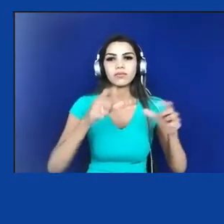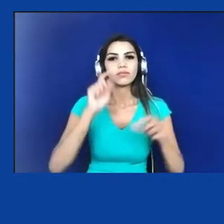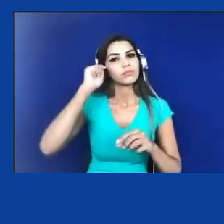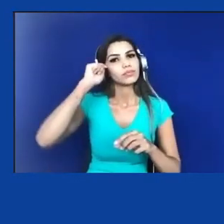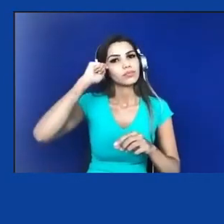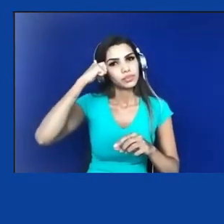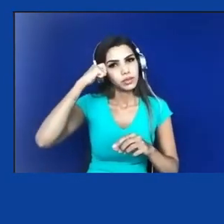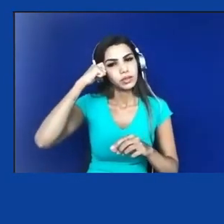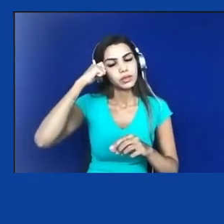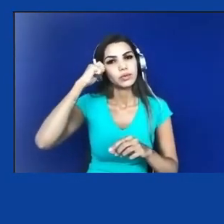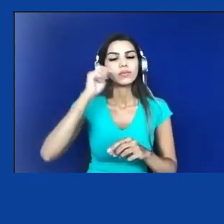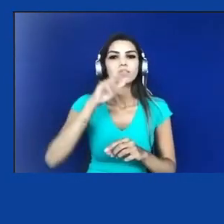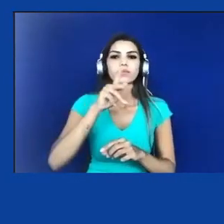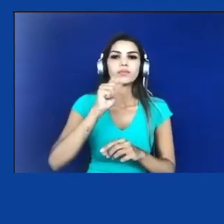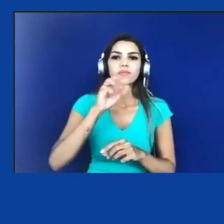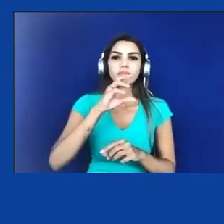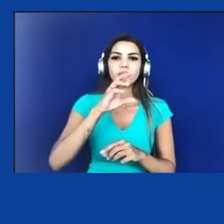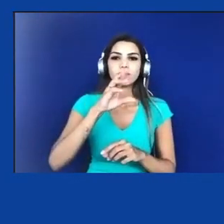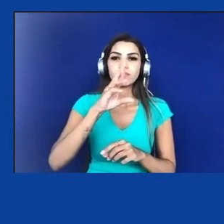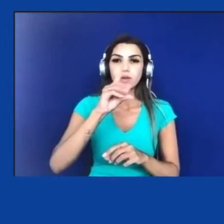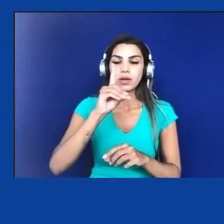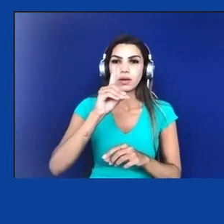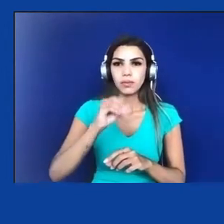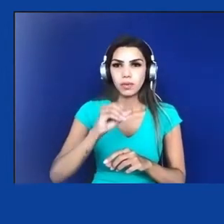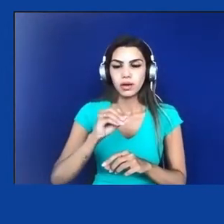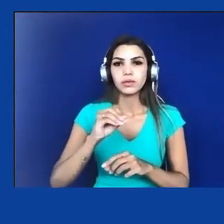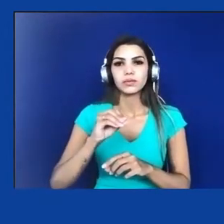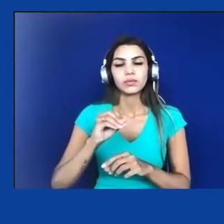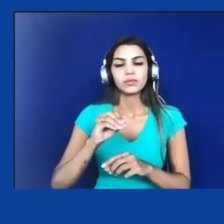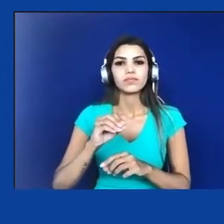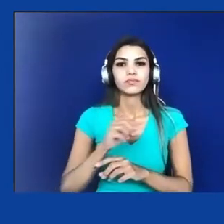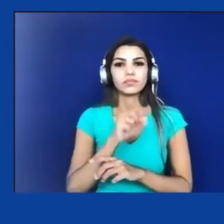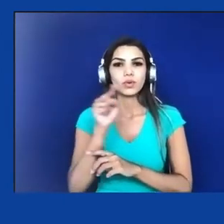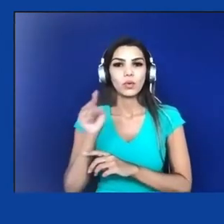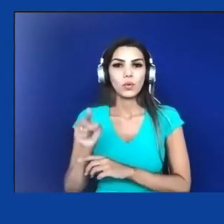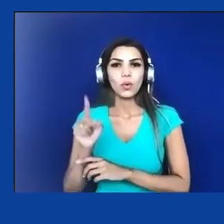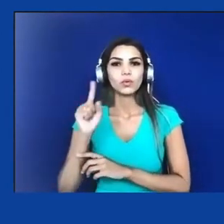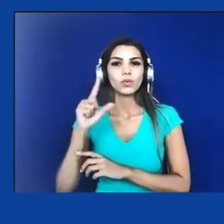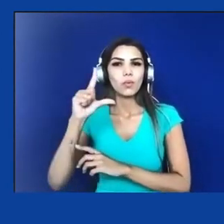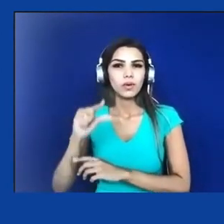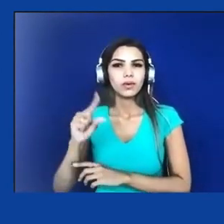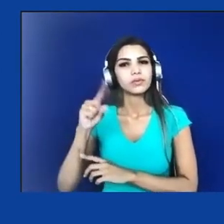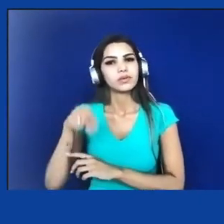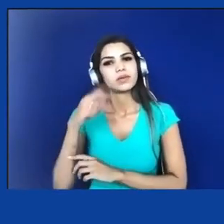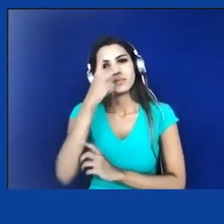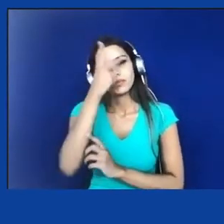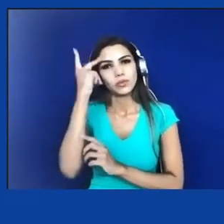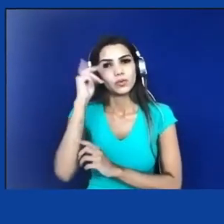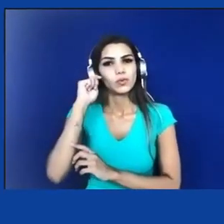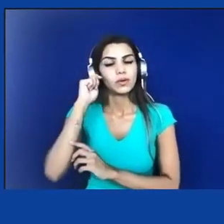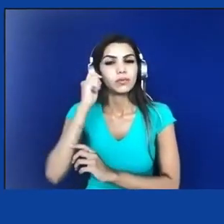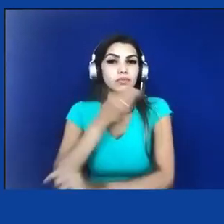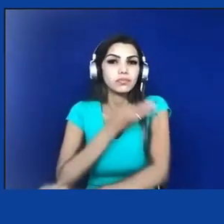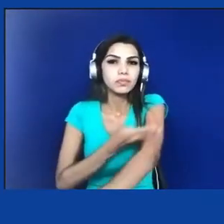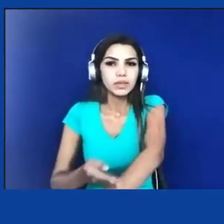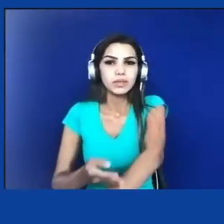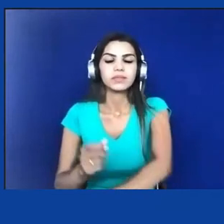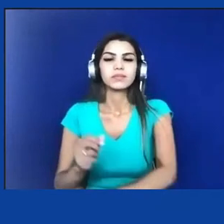44,7% são de brancos. Compreendemos que vidas de mulheres